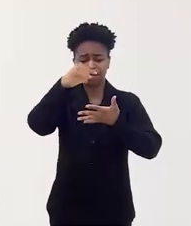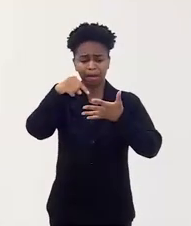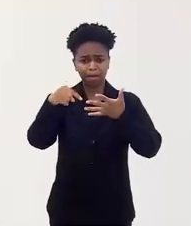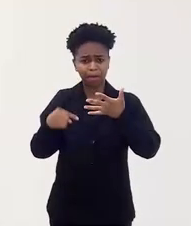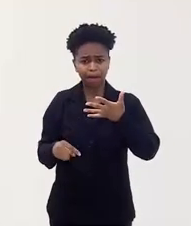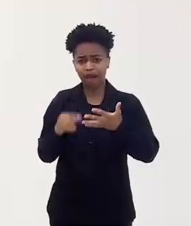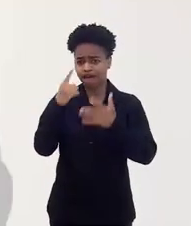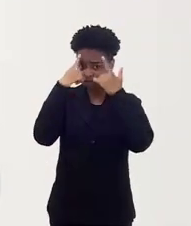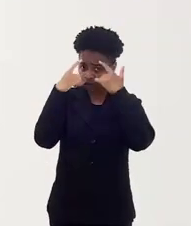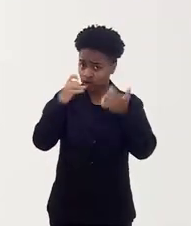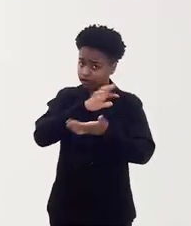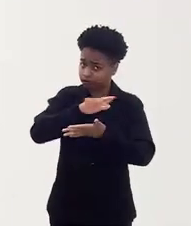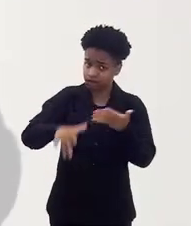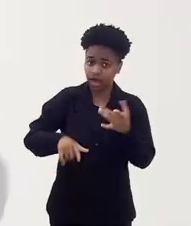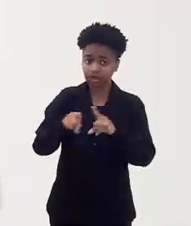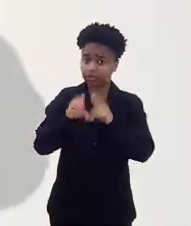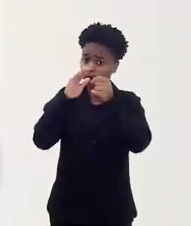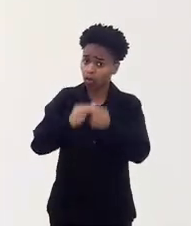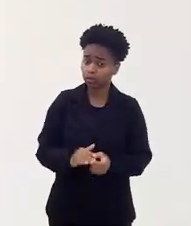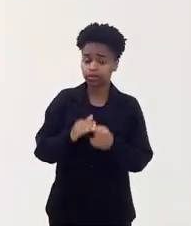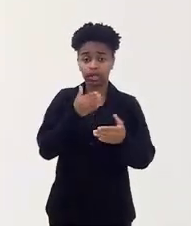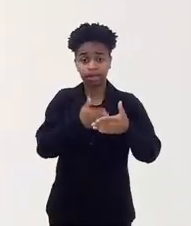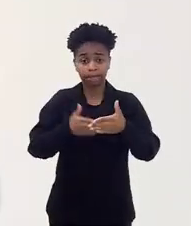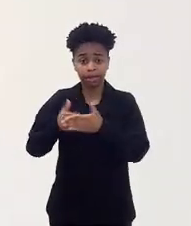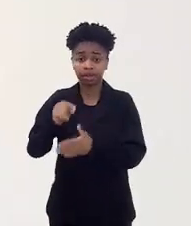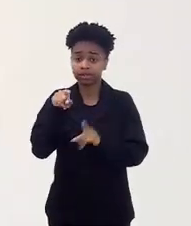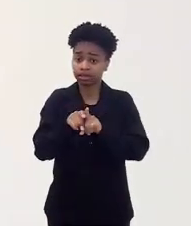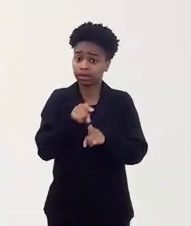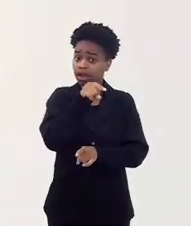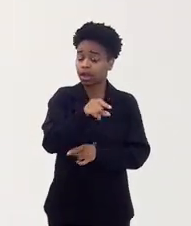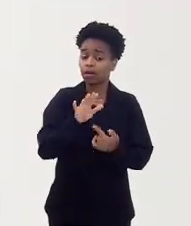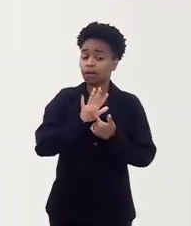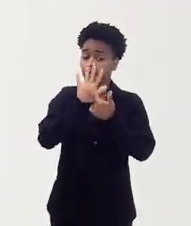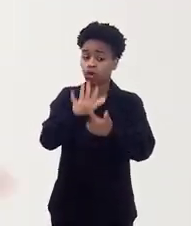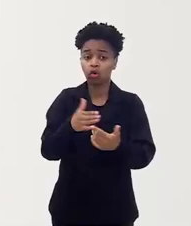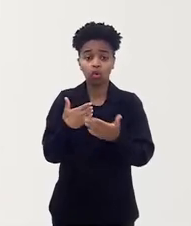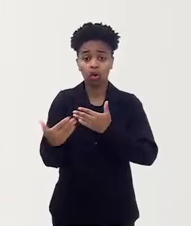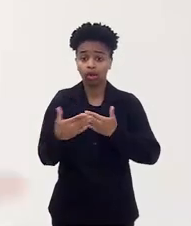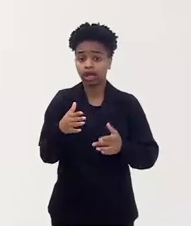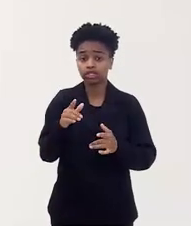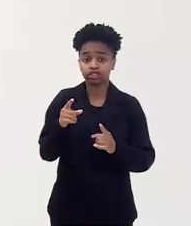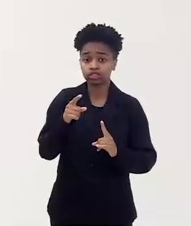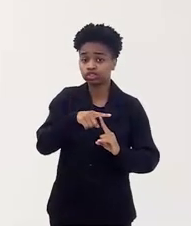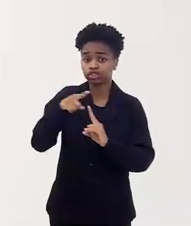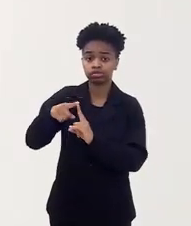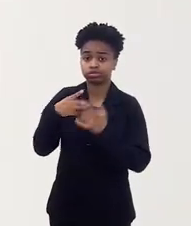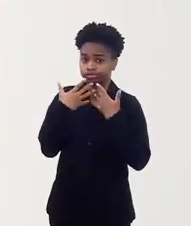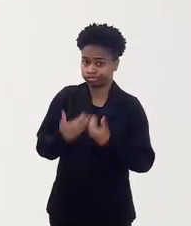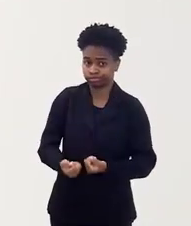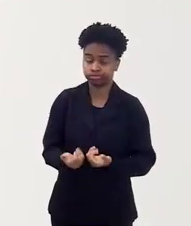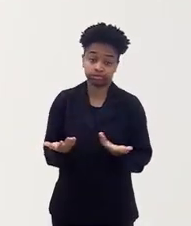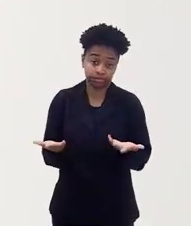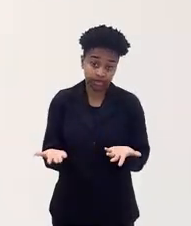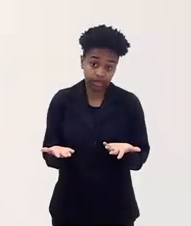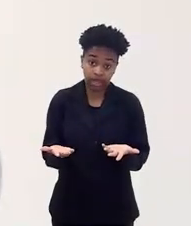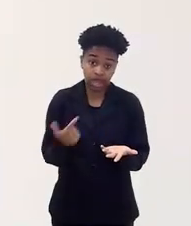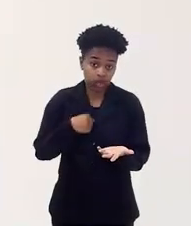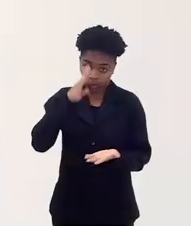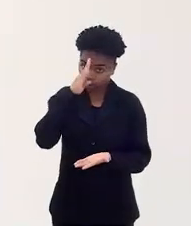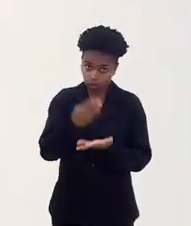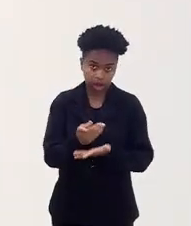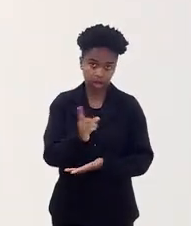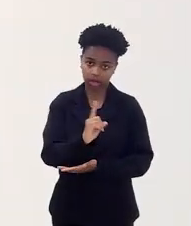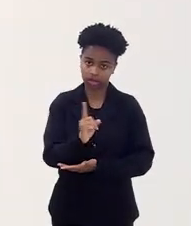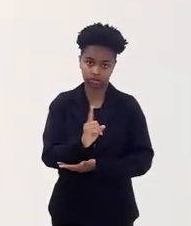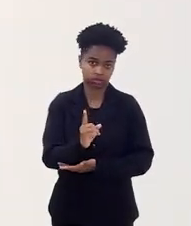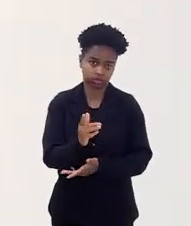tantas violências e de tantas opressões que a impedem, inclusive, de manifestar qualquer forma de consentimento. Então, eu não